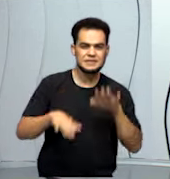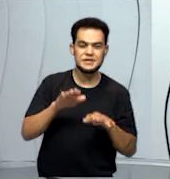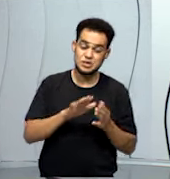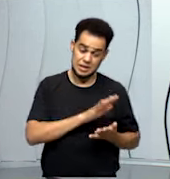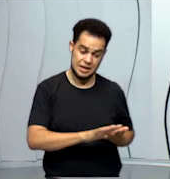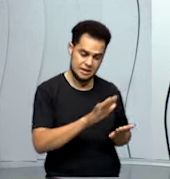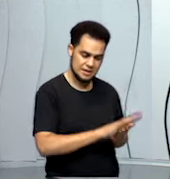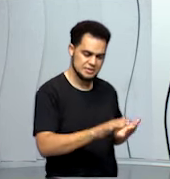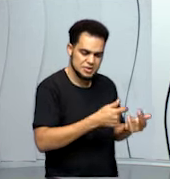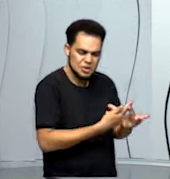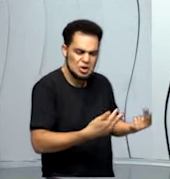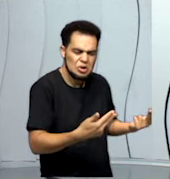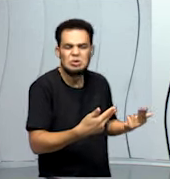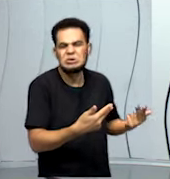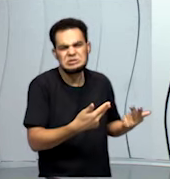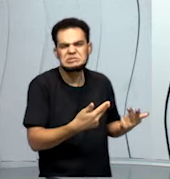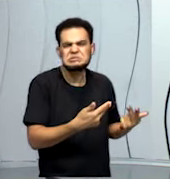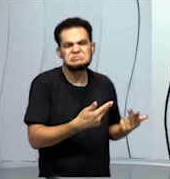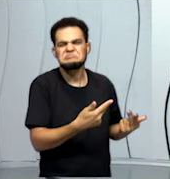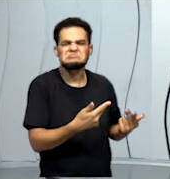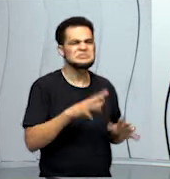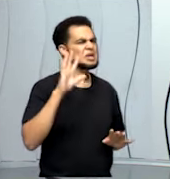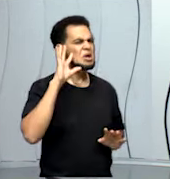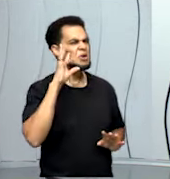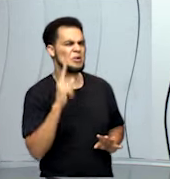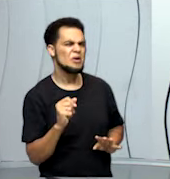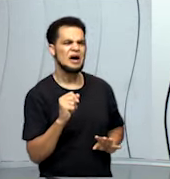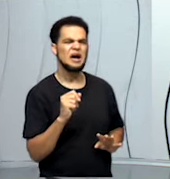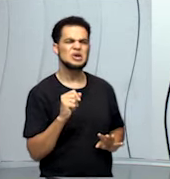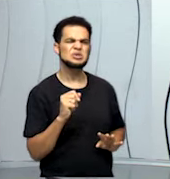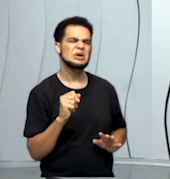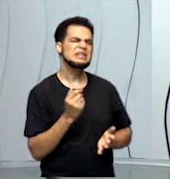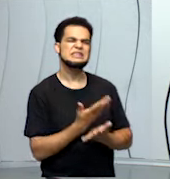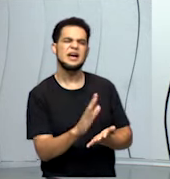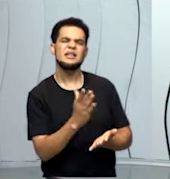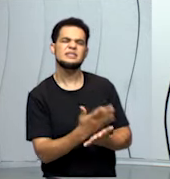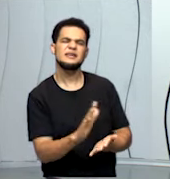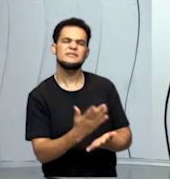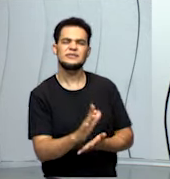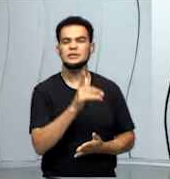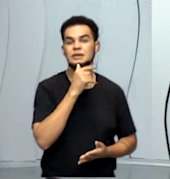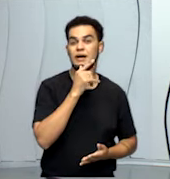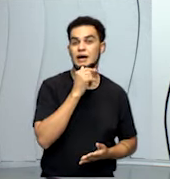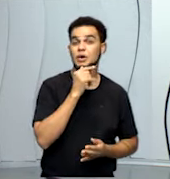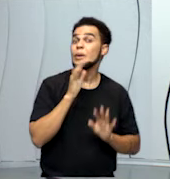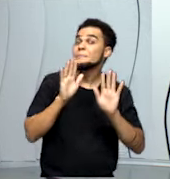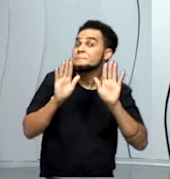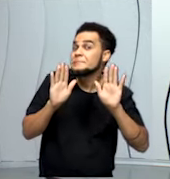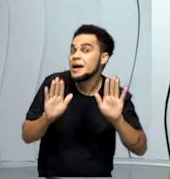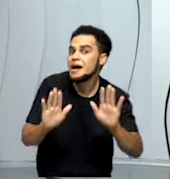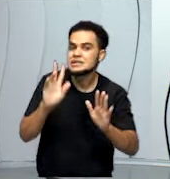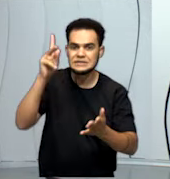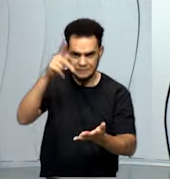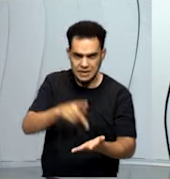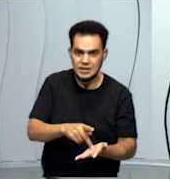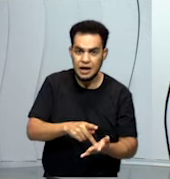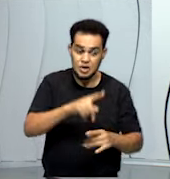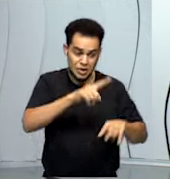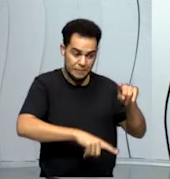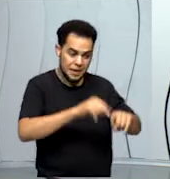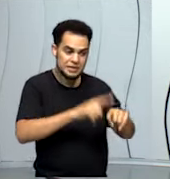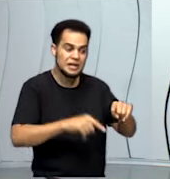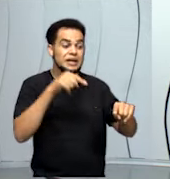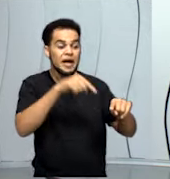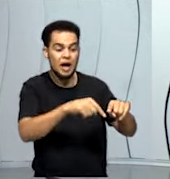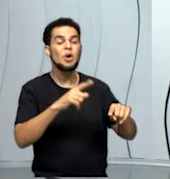coisa e acredita que aquilo não tem nada a ver com a água. E, na verdade, aquele produto tem